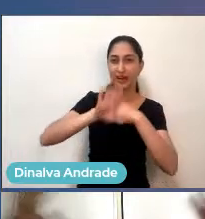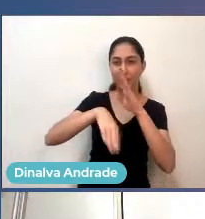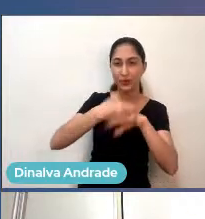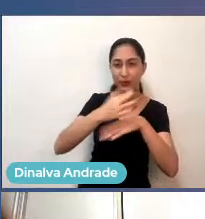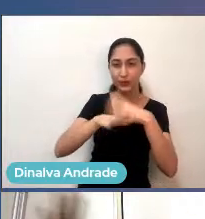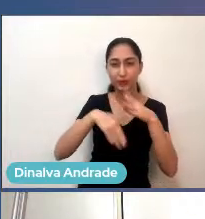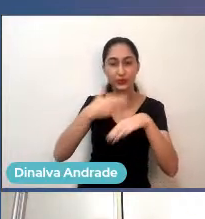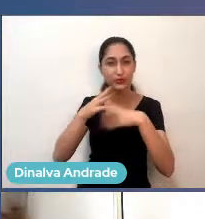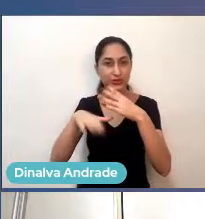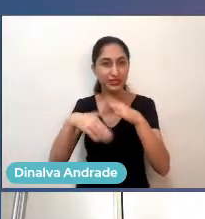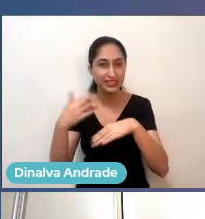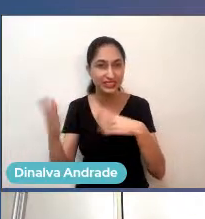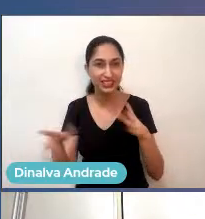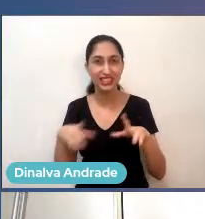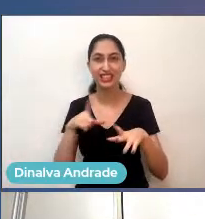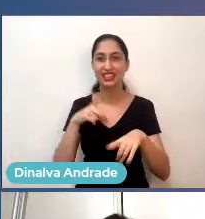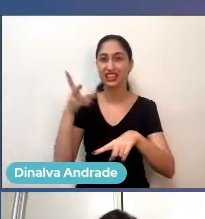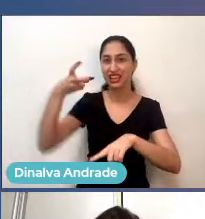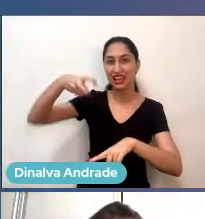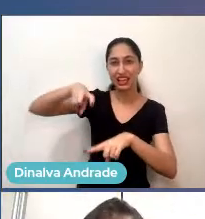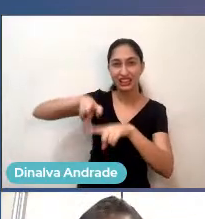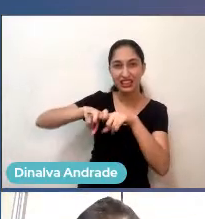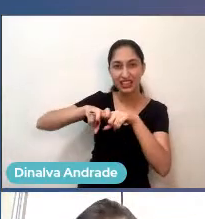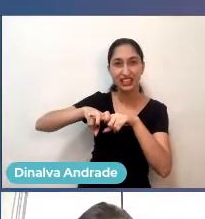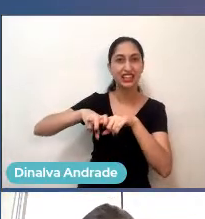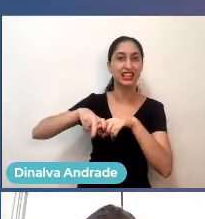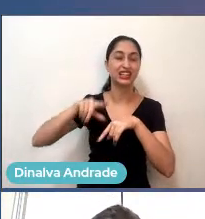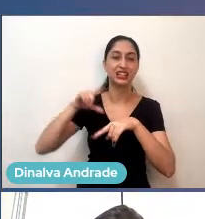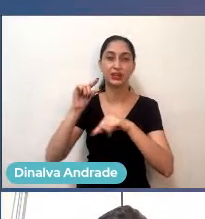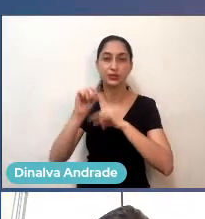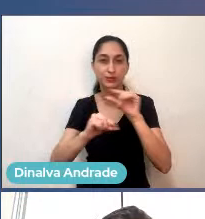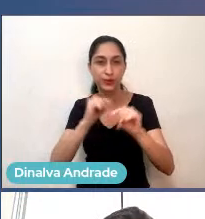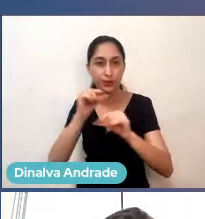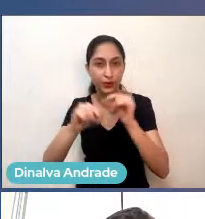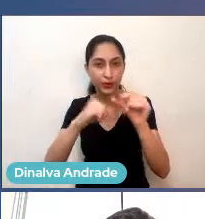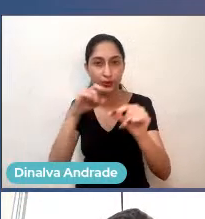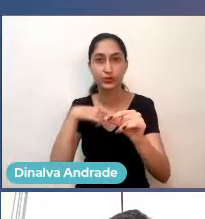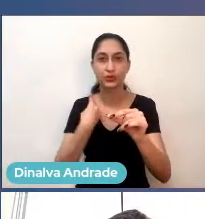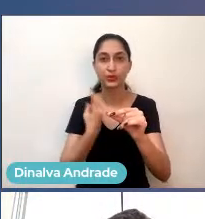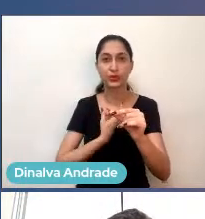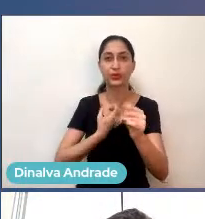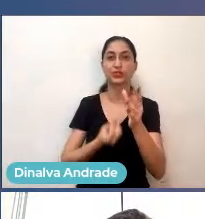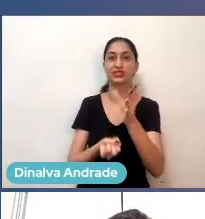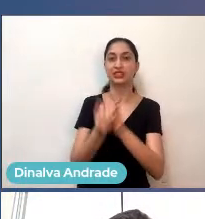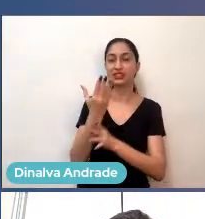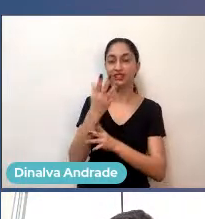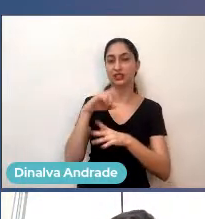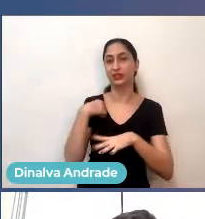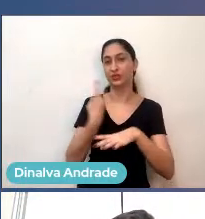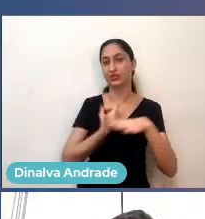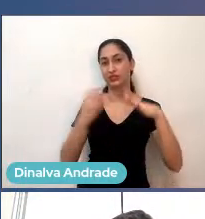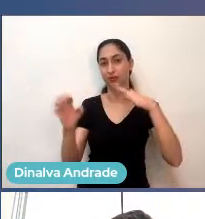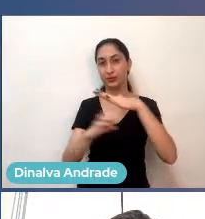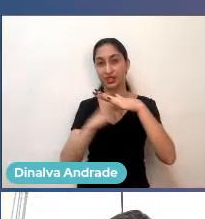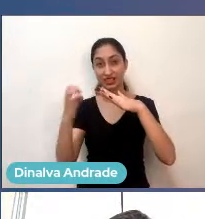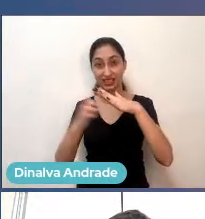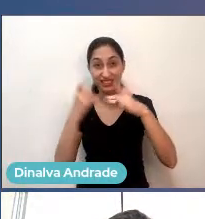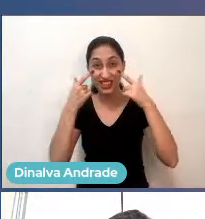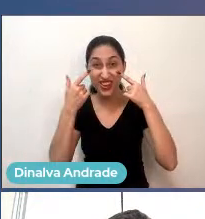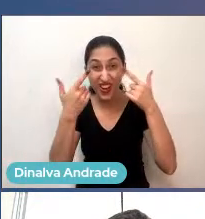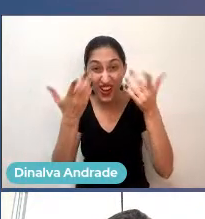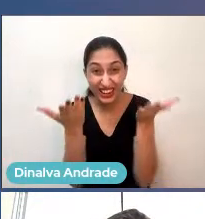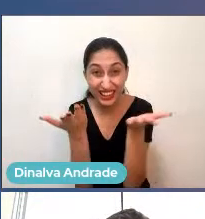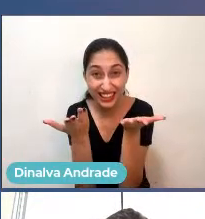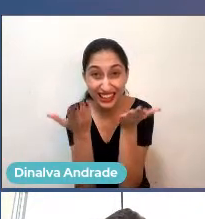sentava, meu Deus, pegava uma cadeira, pegava um, e aos pouquinhos a gente foi surgindo enquanto empresa, tá, e era assim, minha